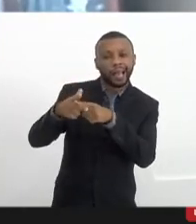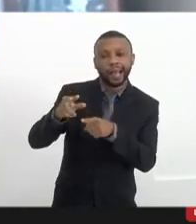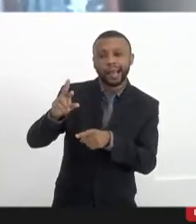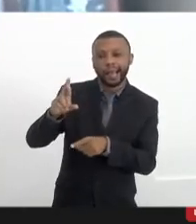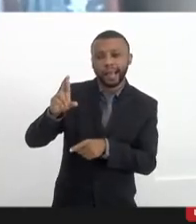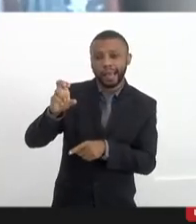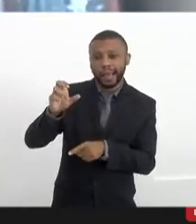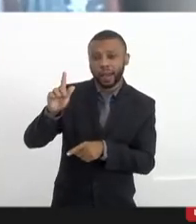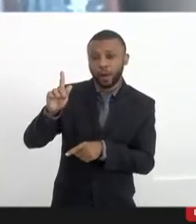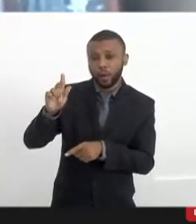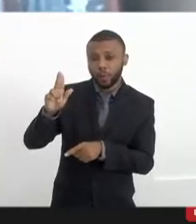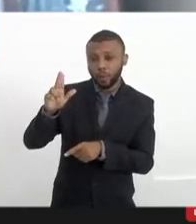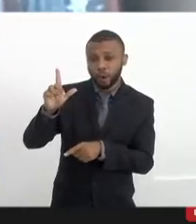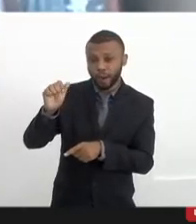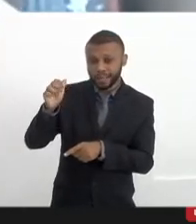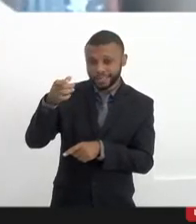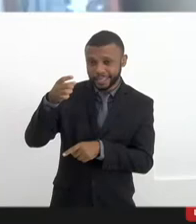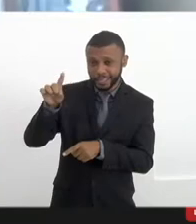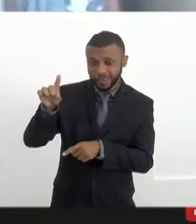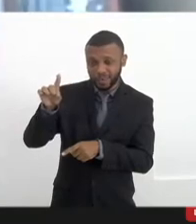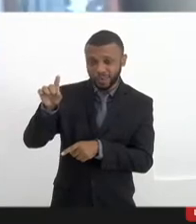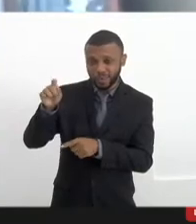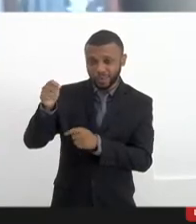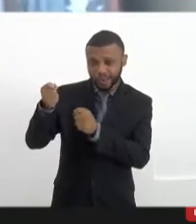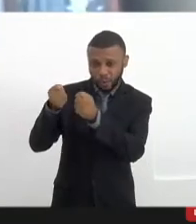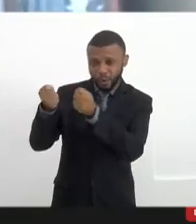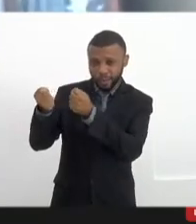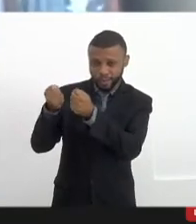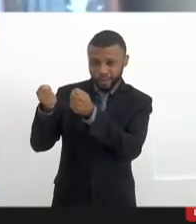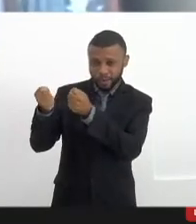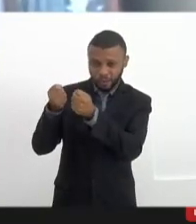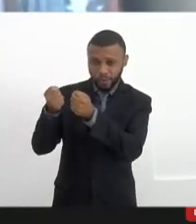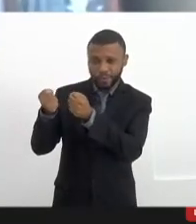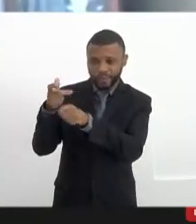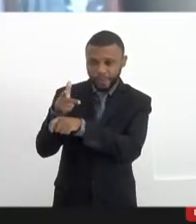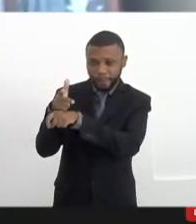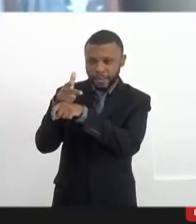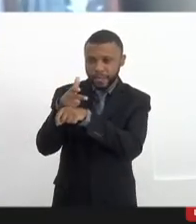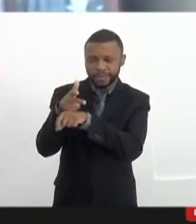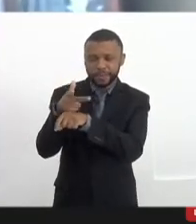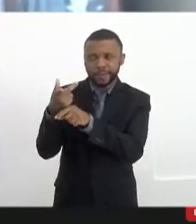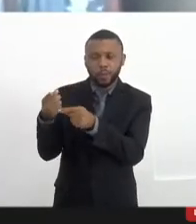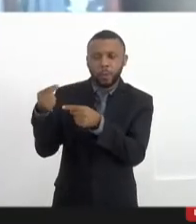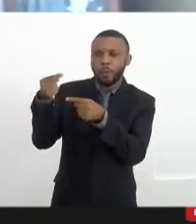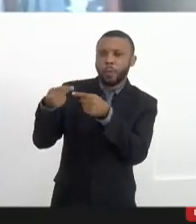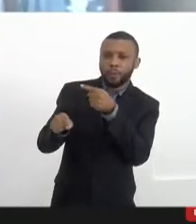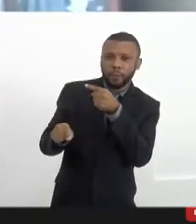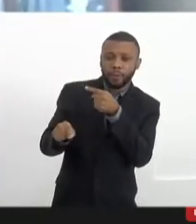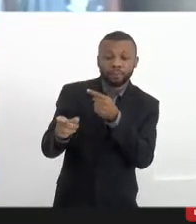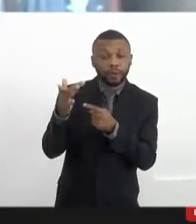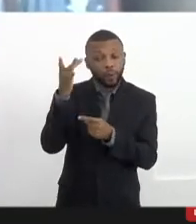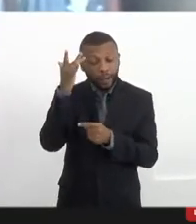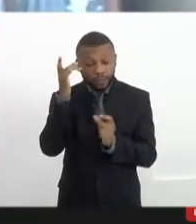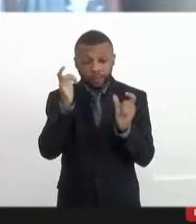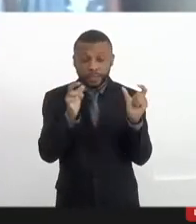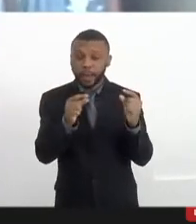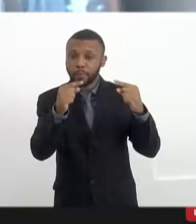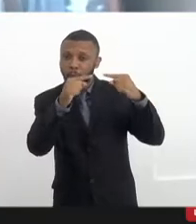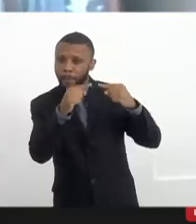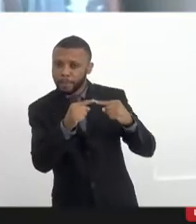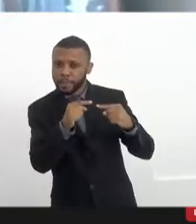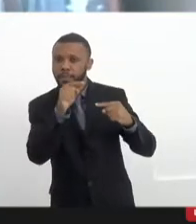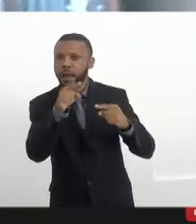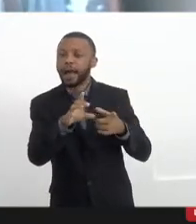termo que não nos favorece hoje. Eu acho que o termo mais adequado seria democratização da mídia.